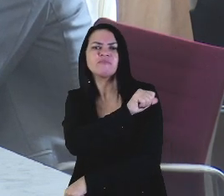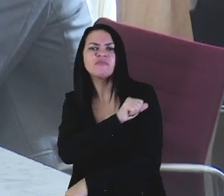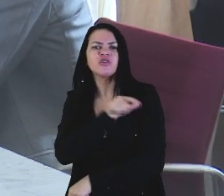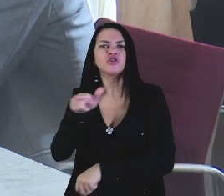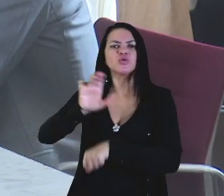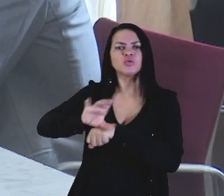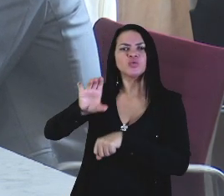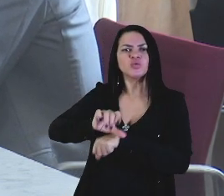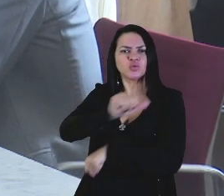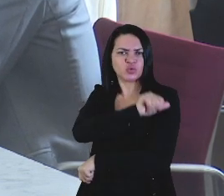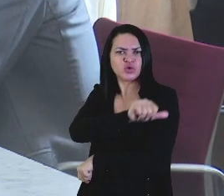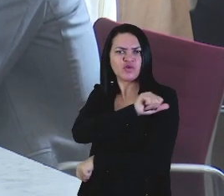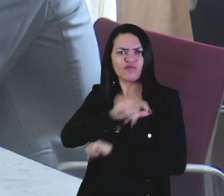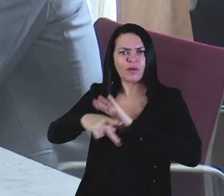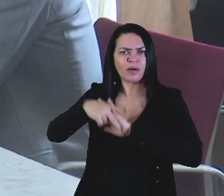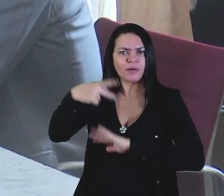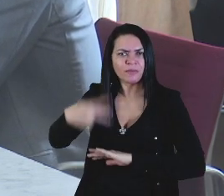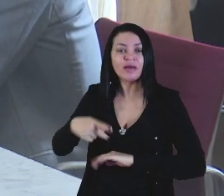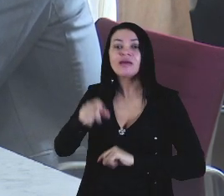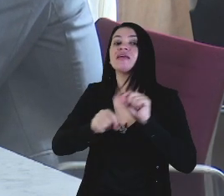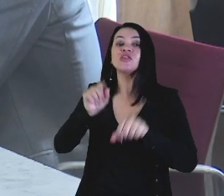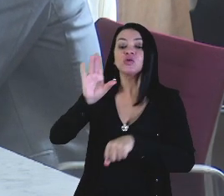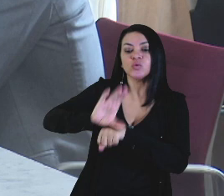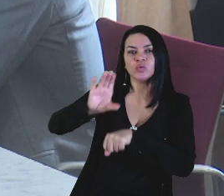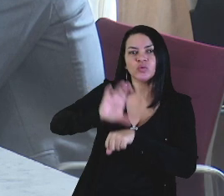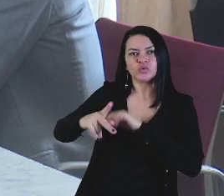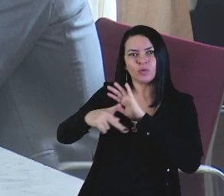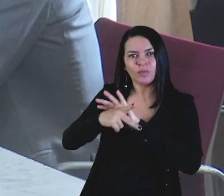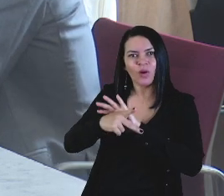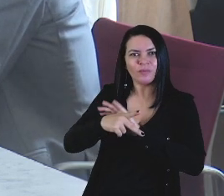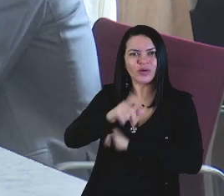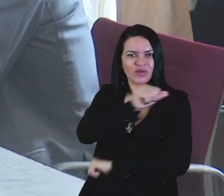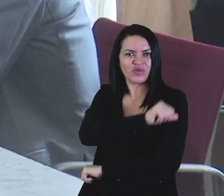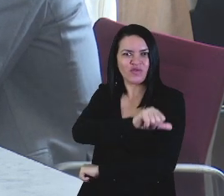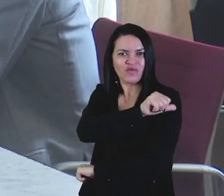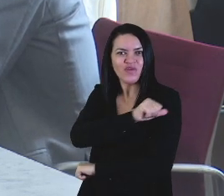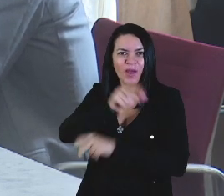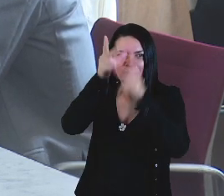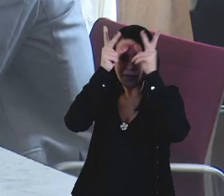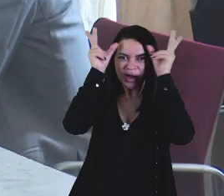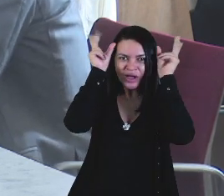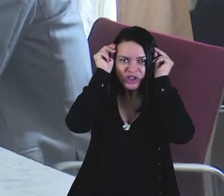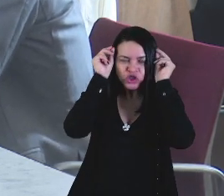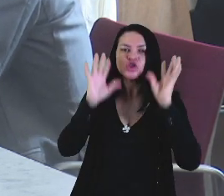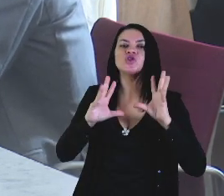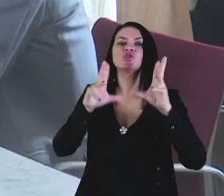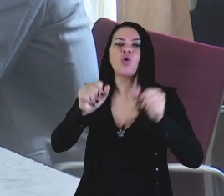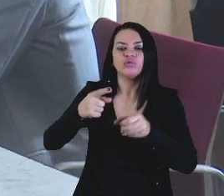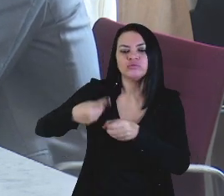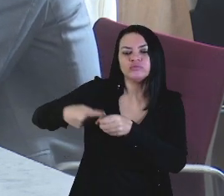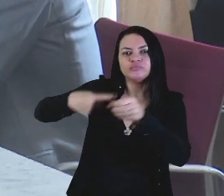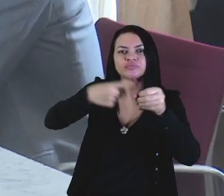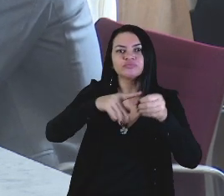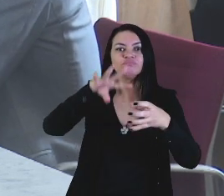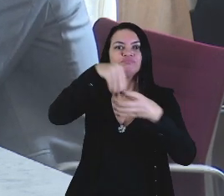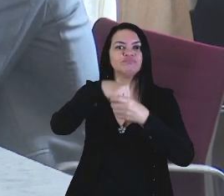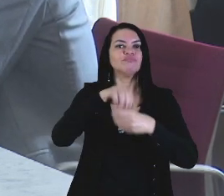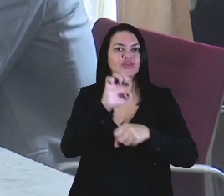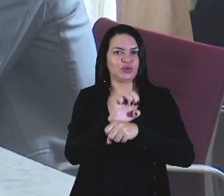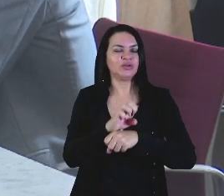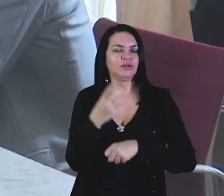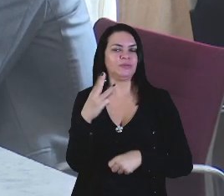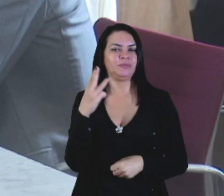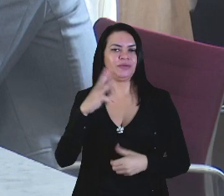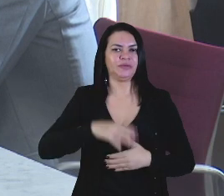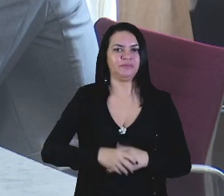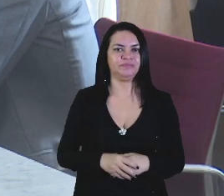enfermagem, e diga-se de passagem, esses cursos de enfermagem são todos no interior do estado do Maranhão, sete cursos no interior do estado do